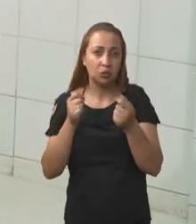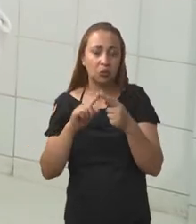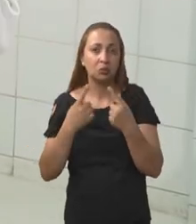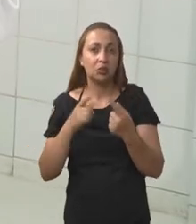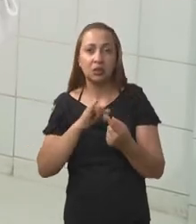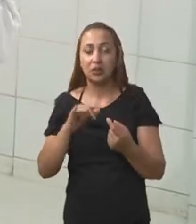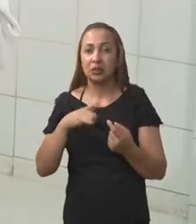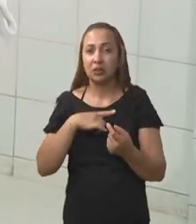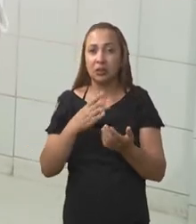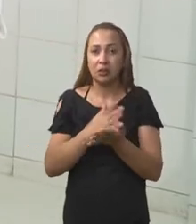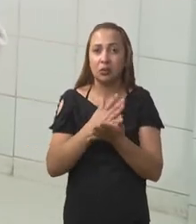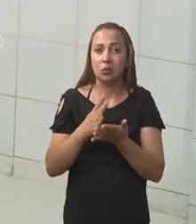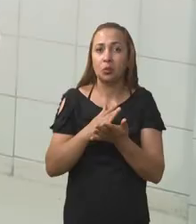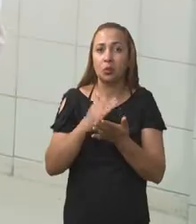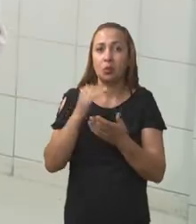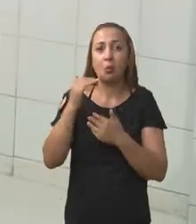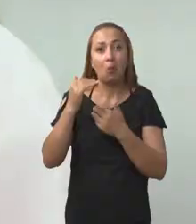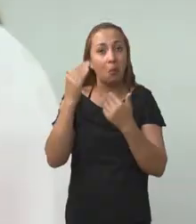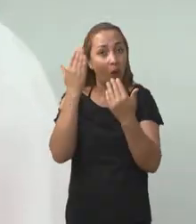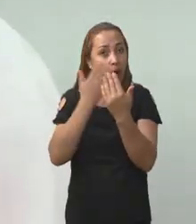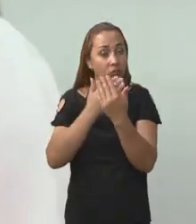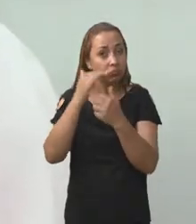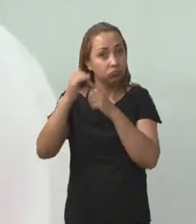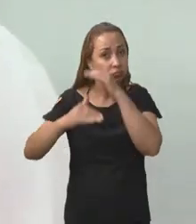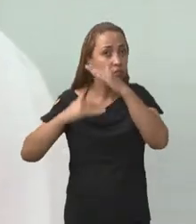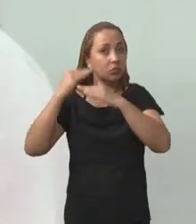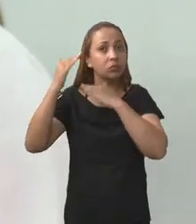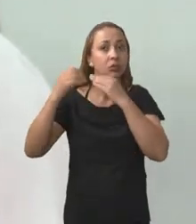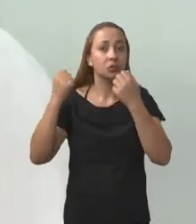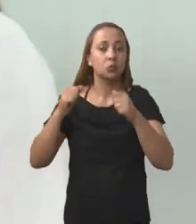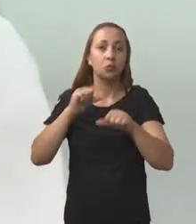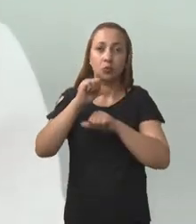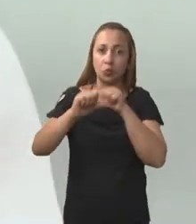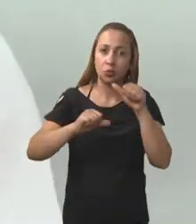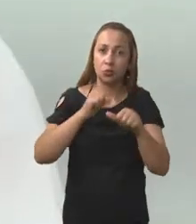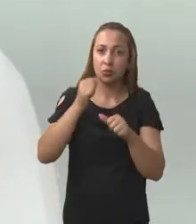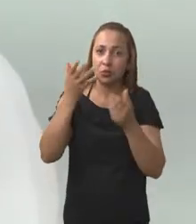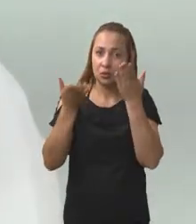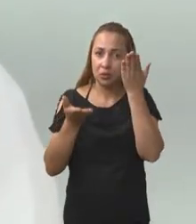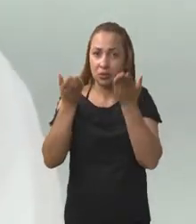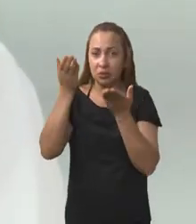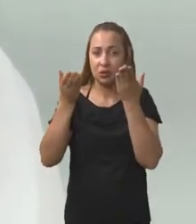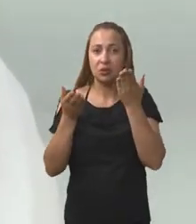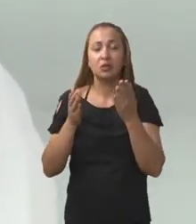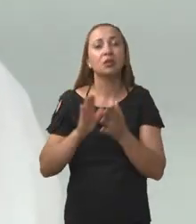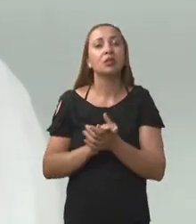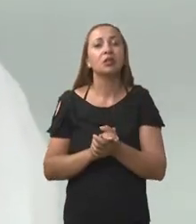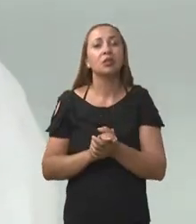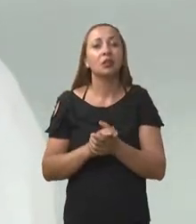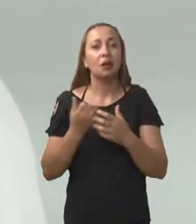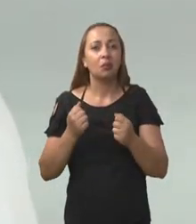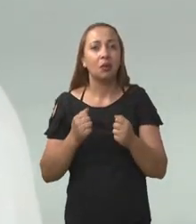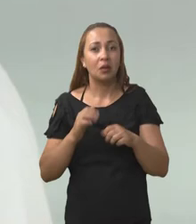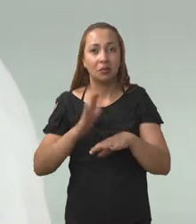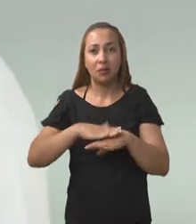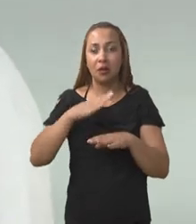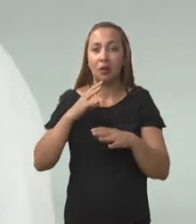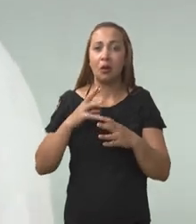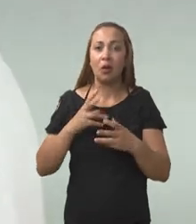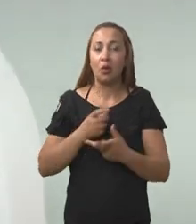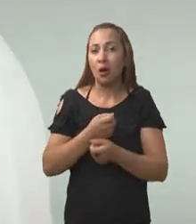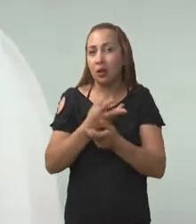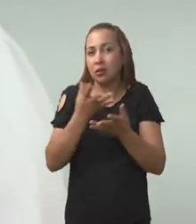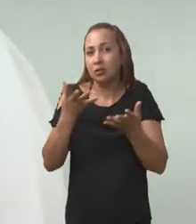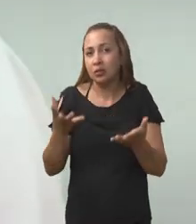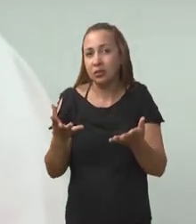Porém, se eu tenho algum processo aí, pode alterar esse equilíbrio, então há uma formação de maior quantidade de